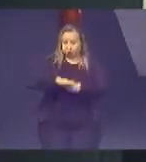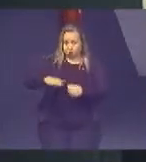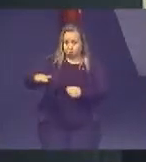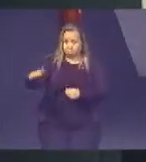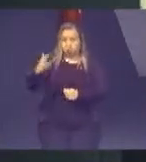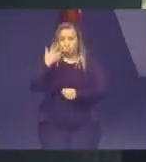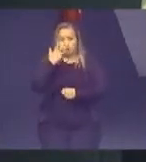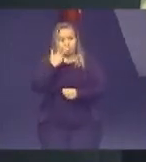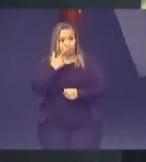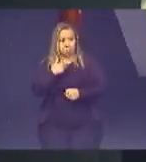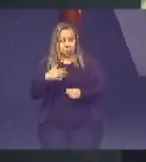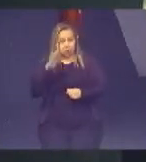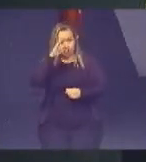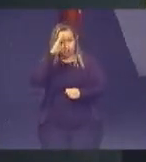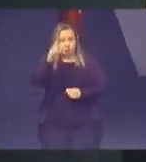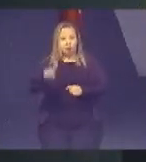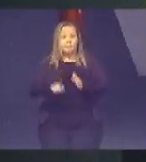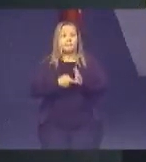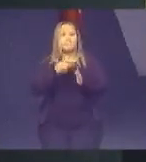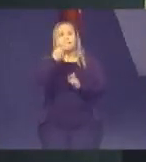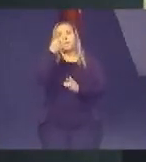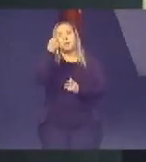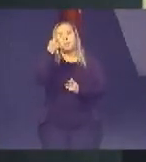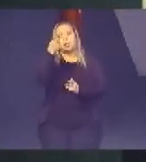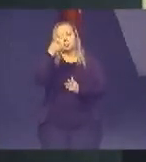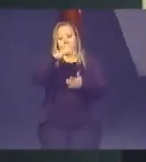principalmente, o seu primeiro documento.